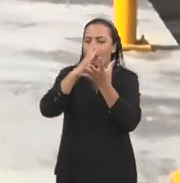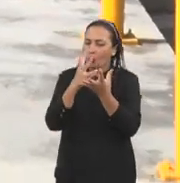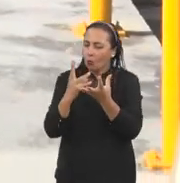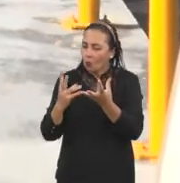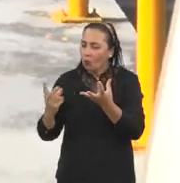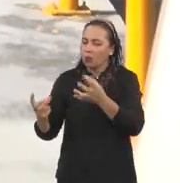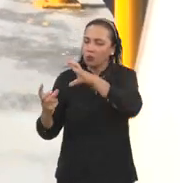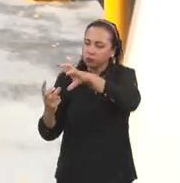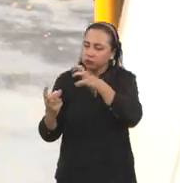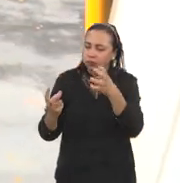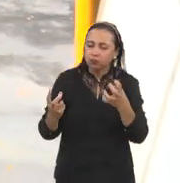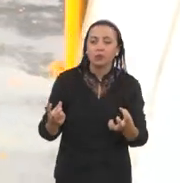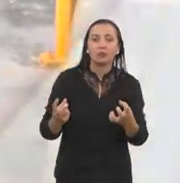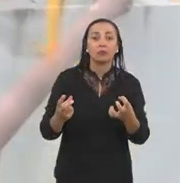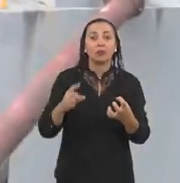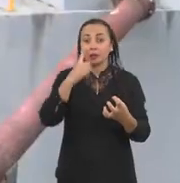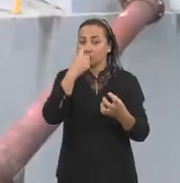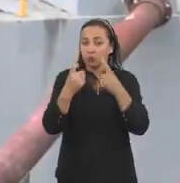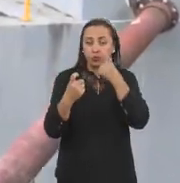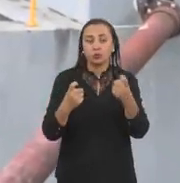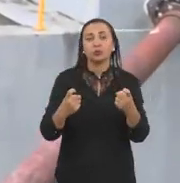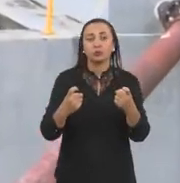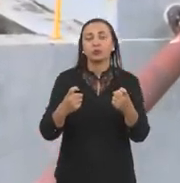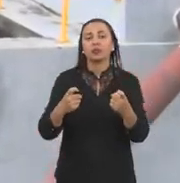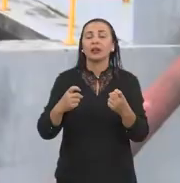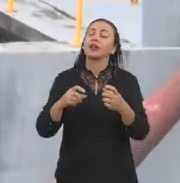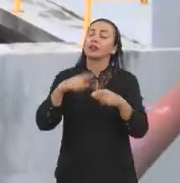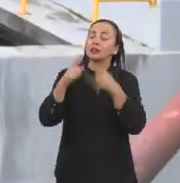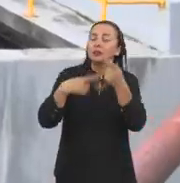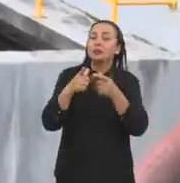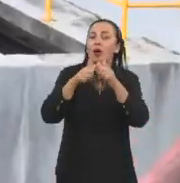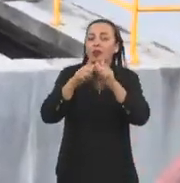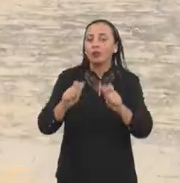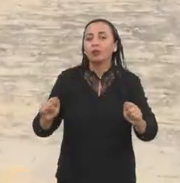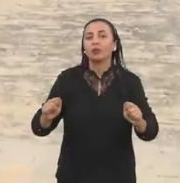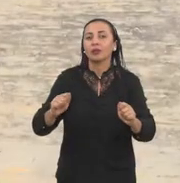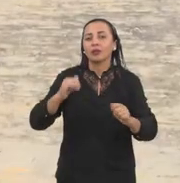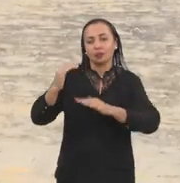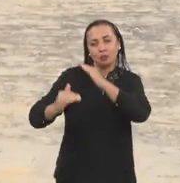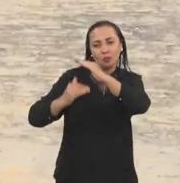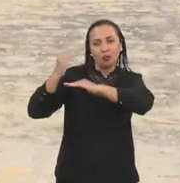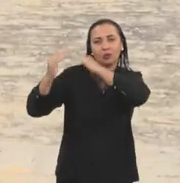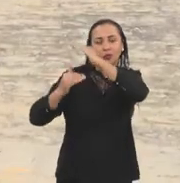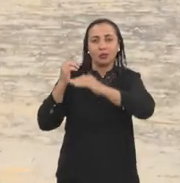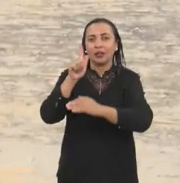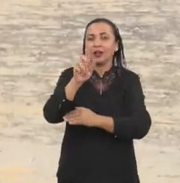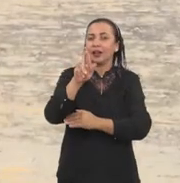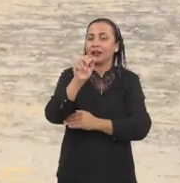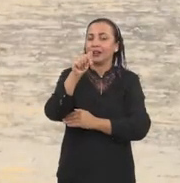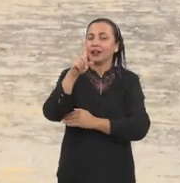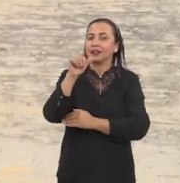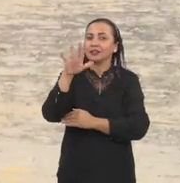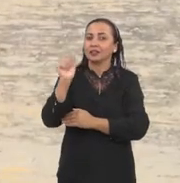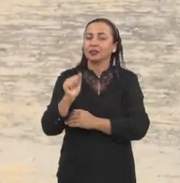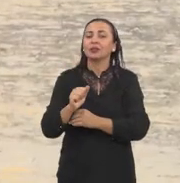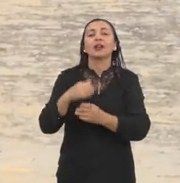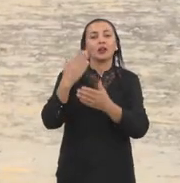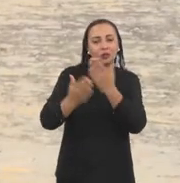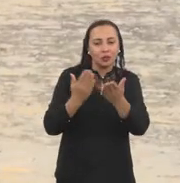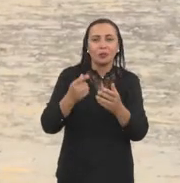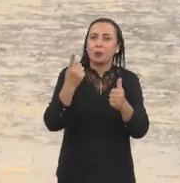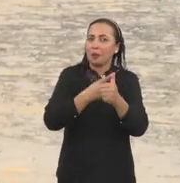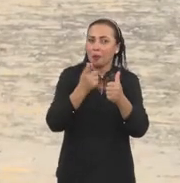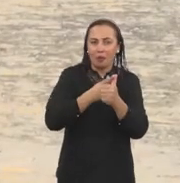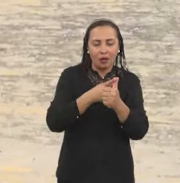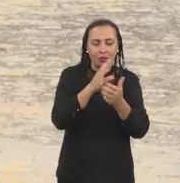recalcam esse efluente até a ETE, a Estação de Tratamento de Esgoto. Na ETE, ela passa pelo processo do gradeamento,